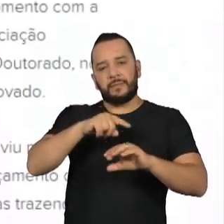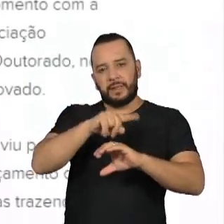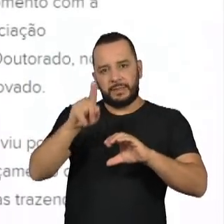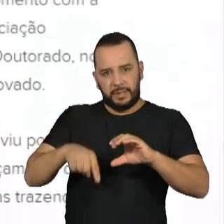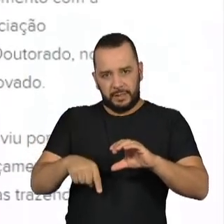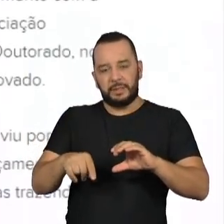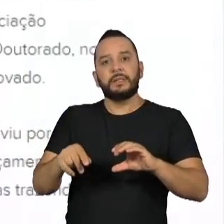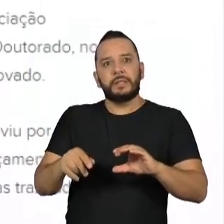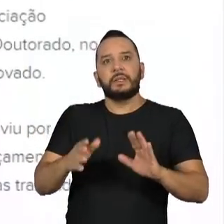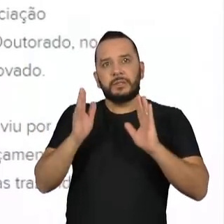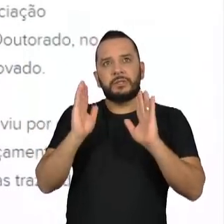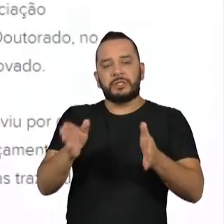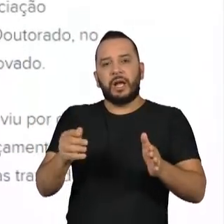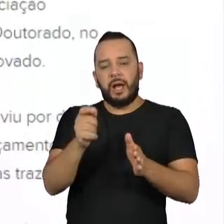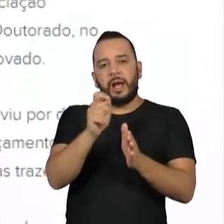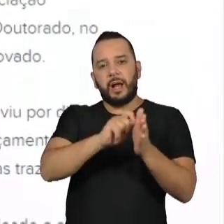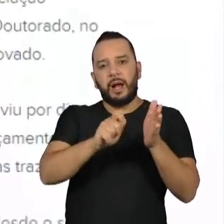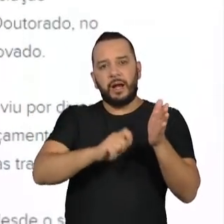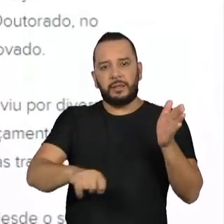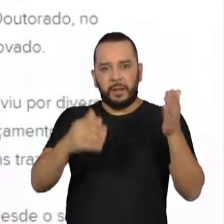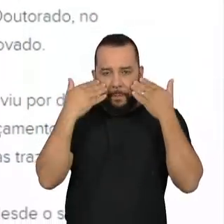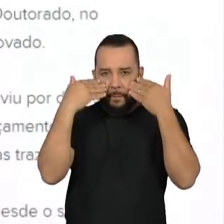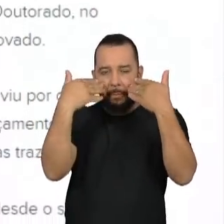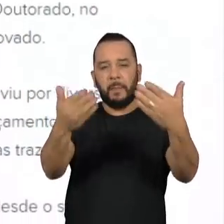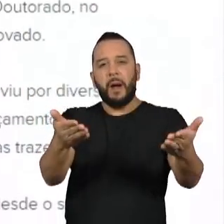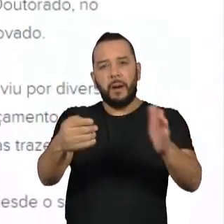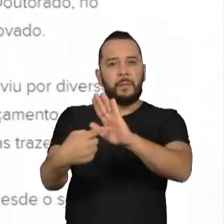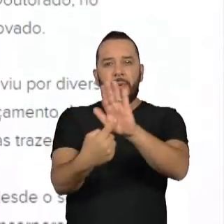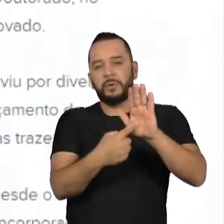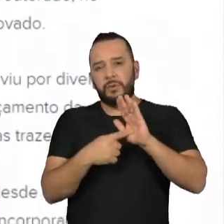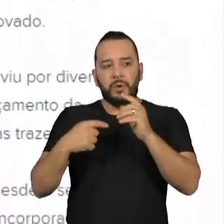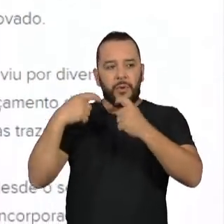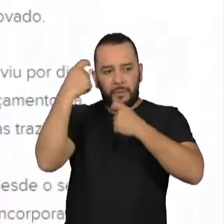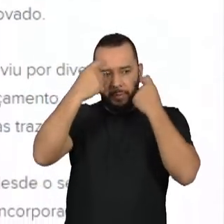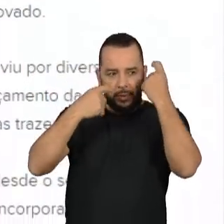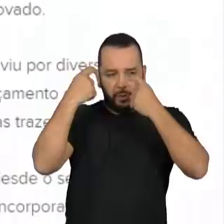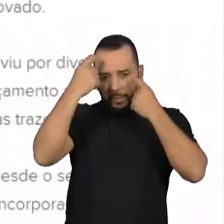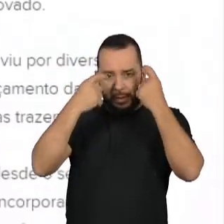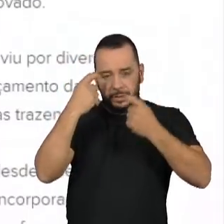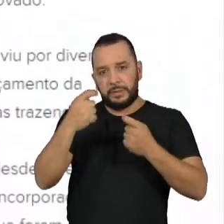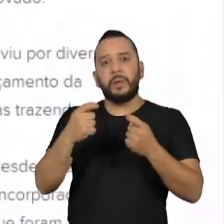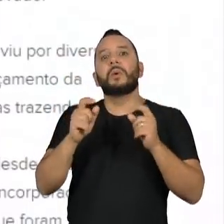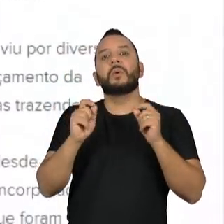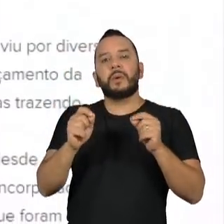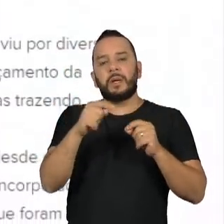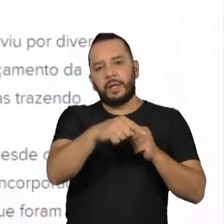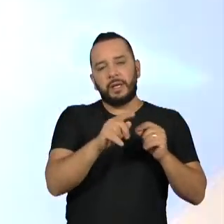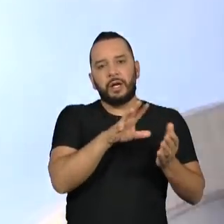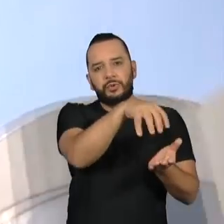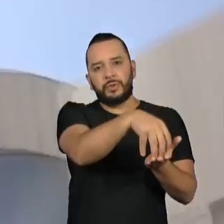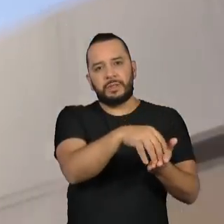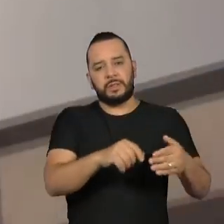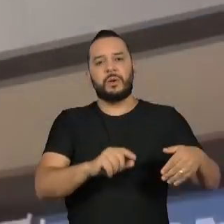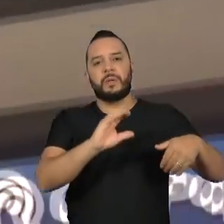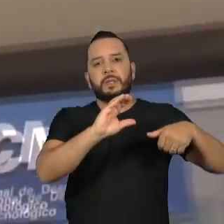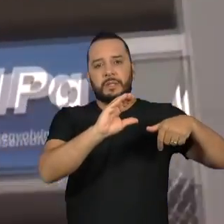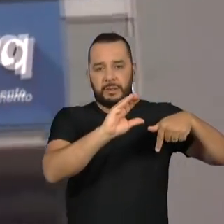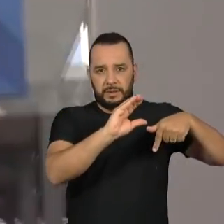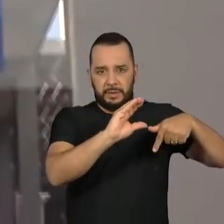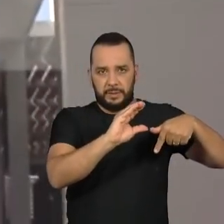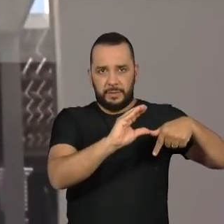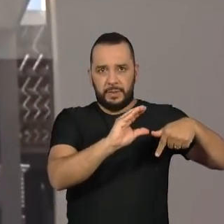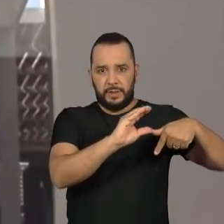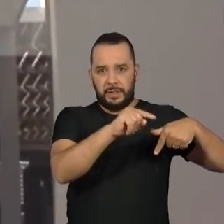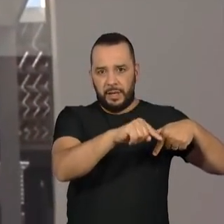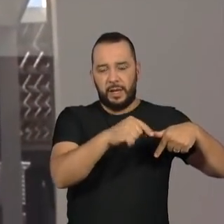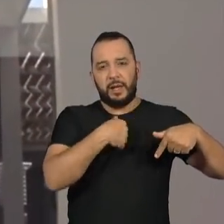consternação e preocupação com a frágil infraestrutura do CNPq, uma das principais agências